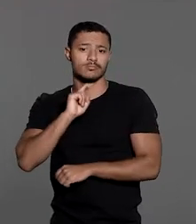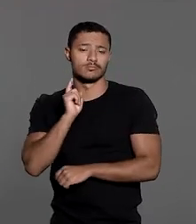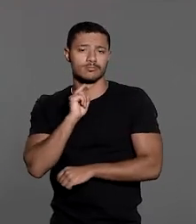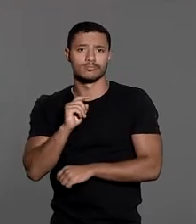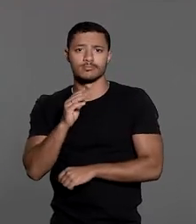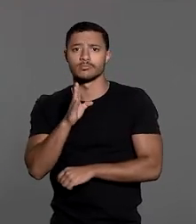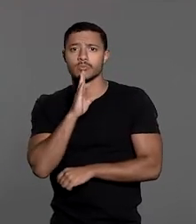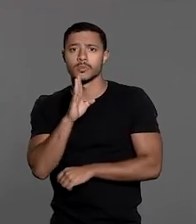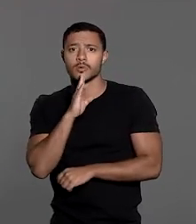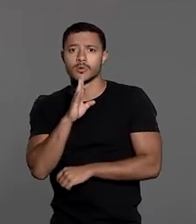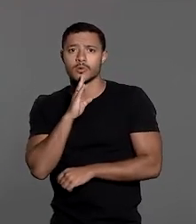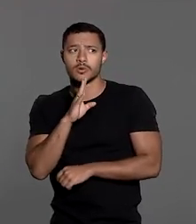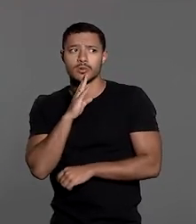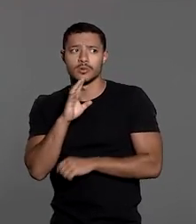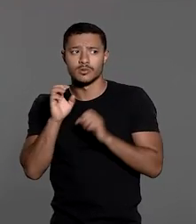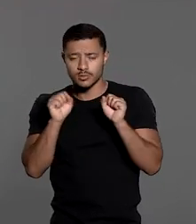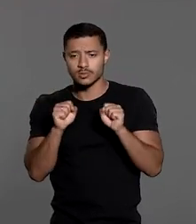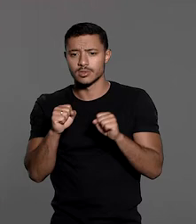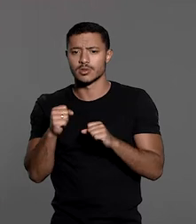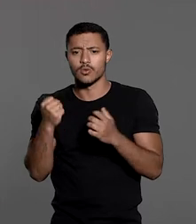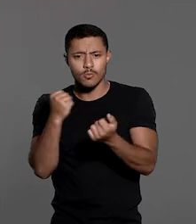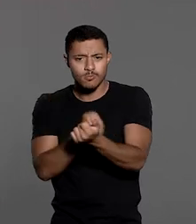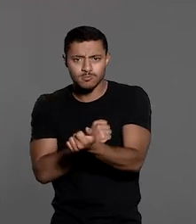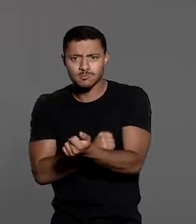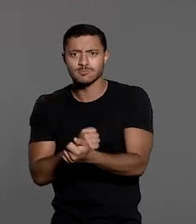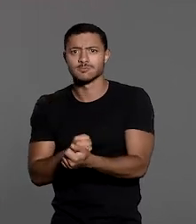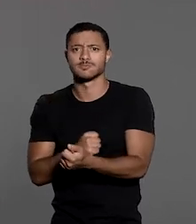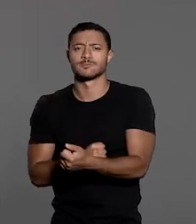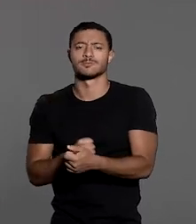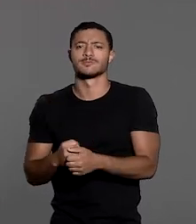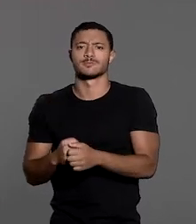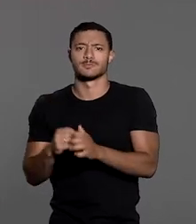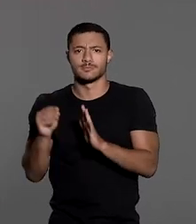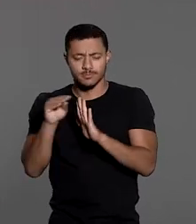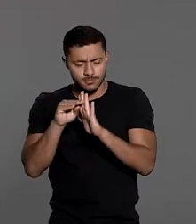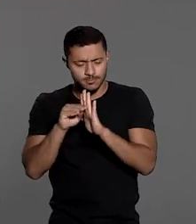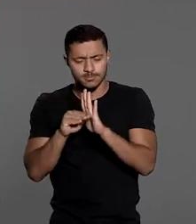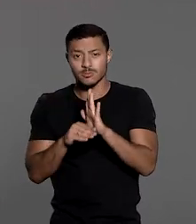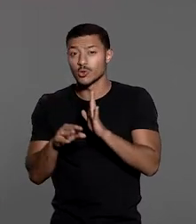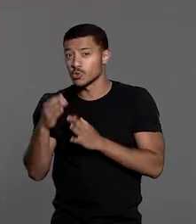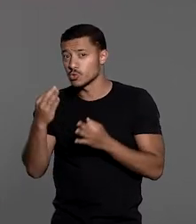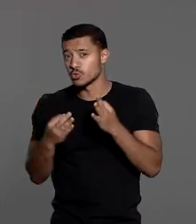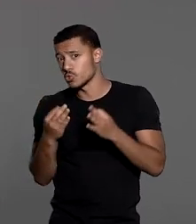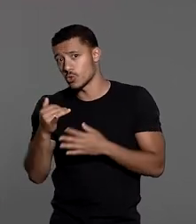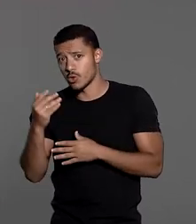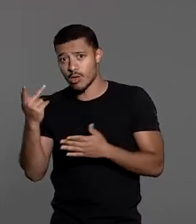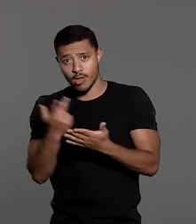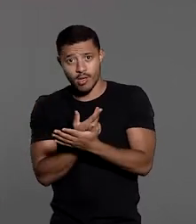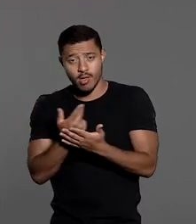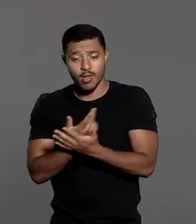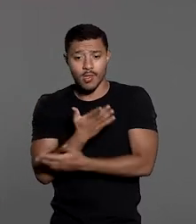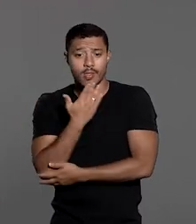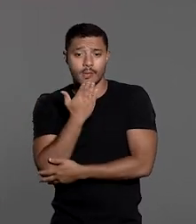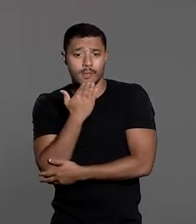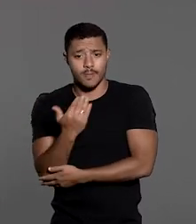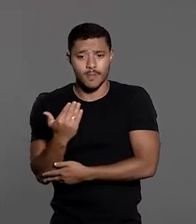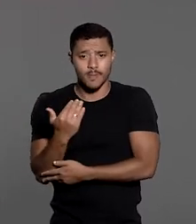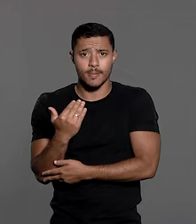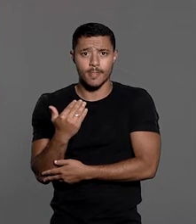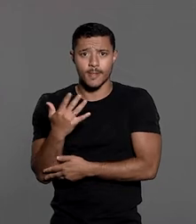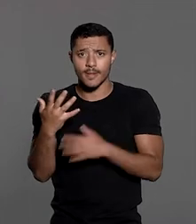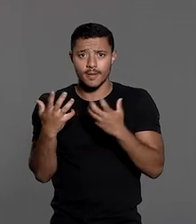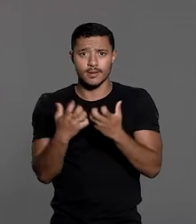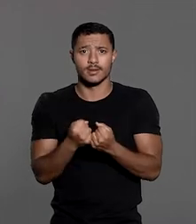que reconheceu de ofício o vício ultrapetita na sentença, e julgou improcedente o pedido por